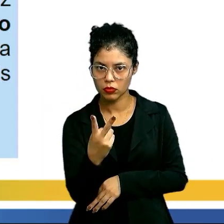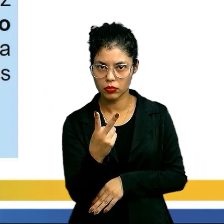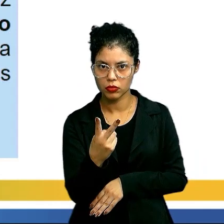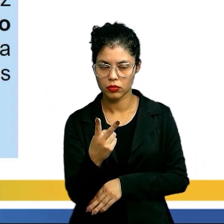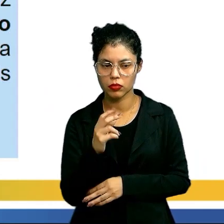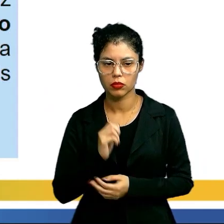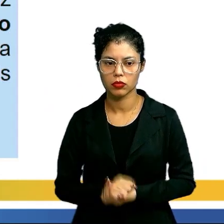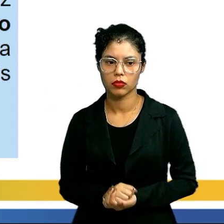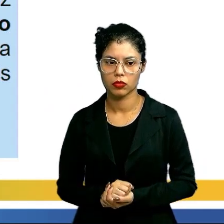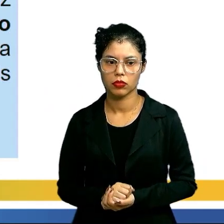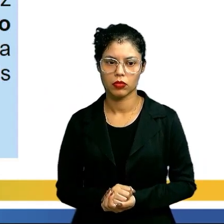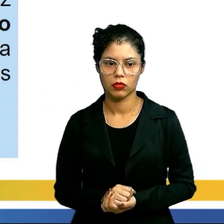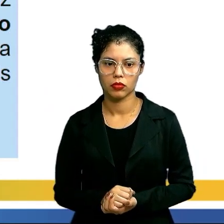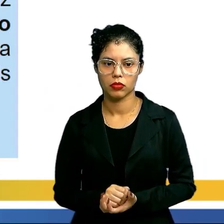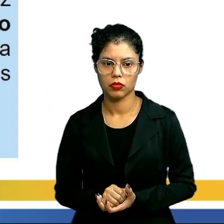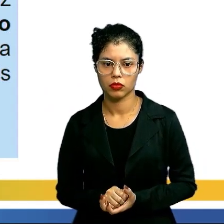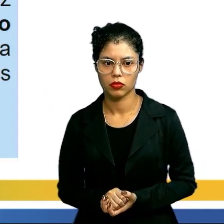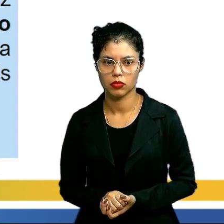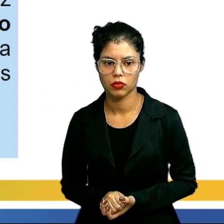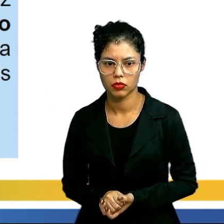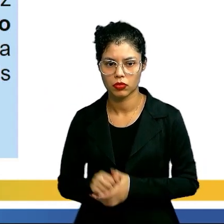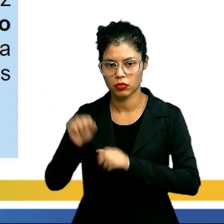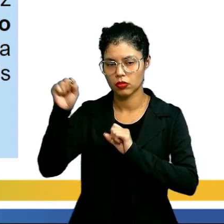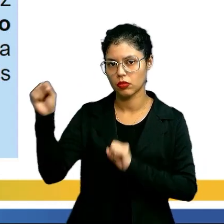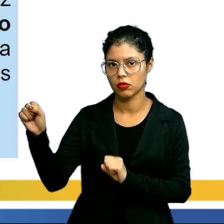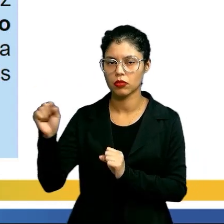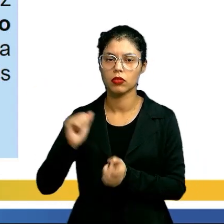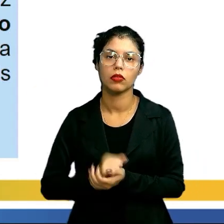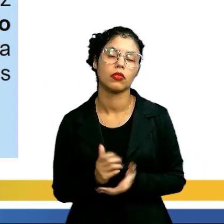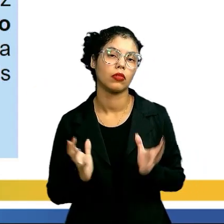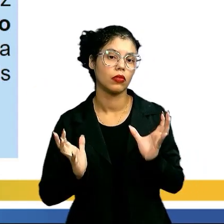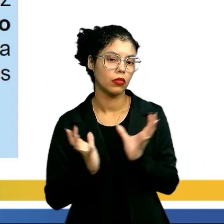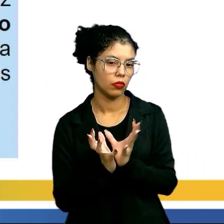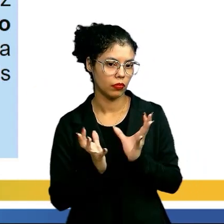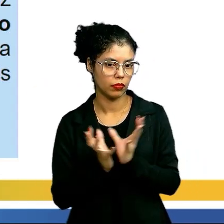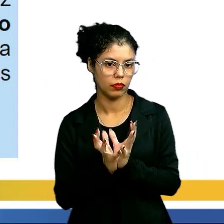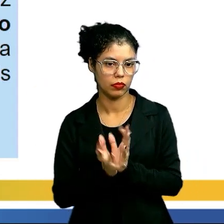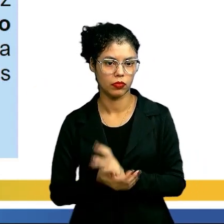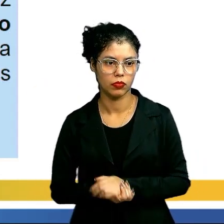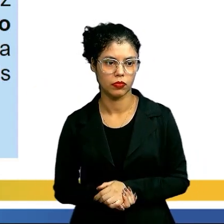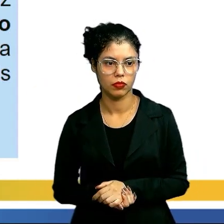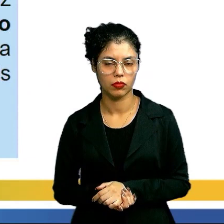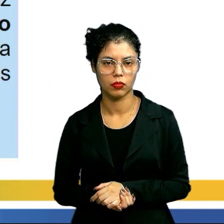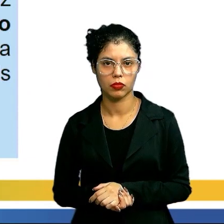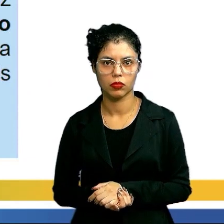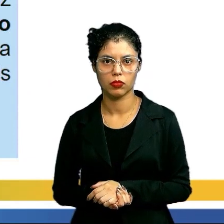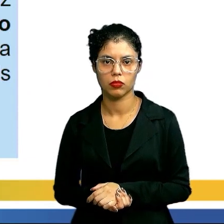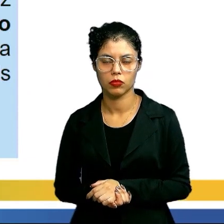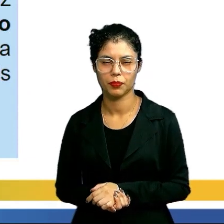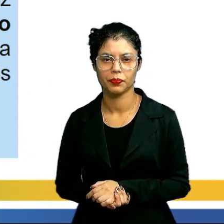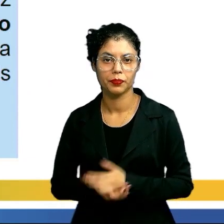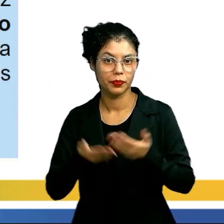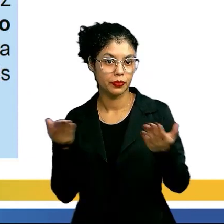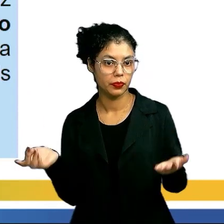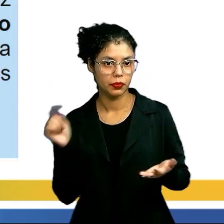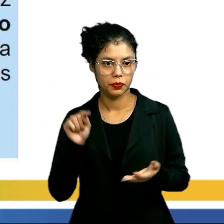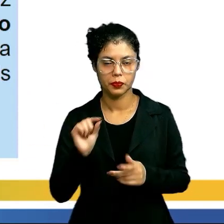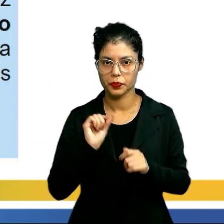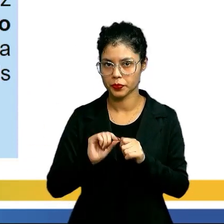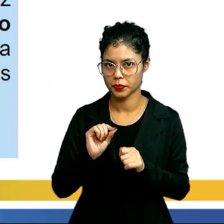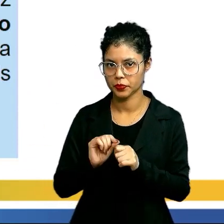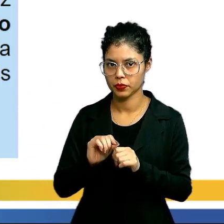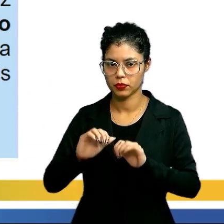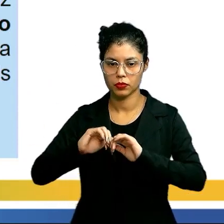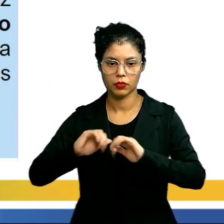caminhos, ou o super-homem ou o rebanho. Então, desse modo, ele vai